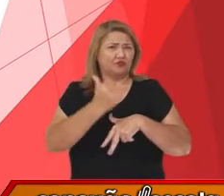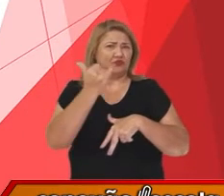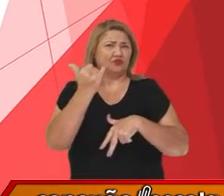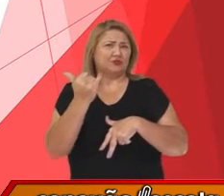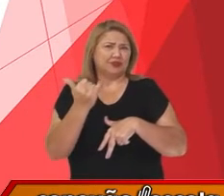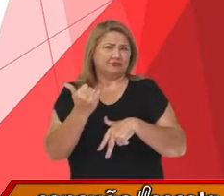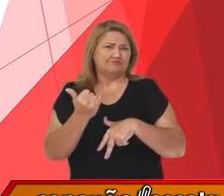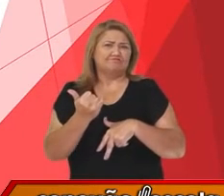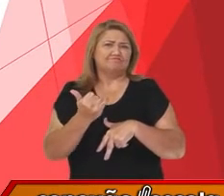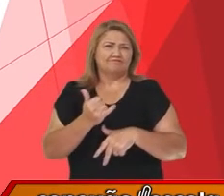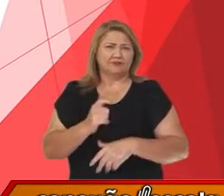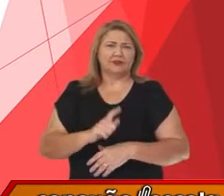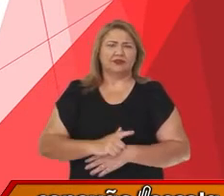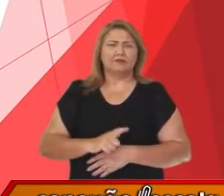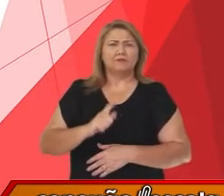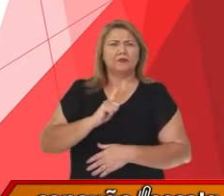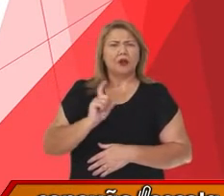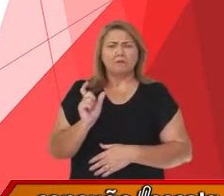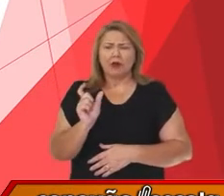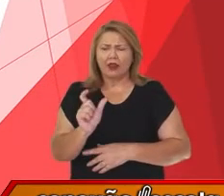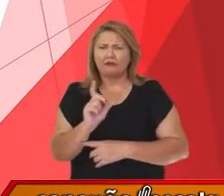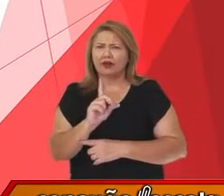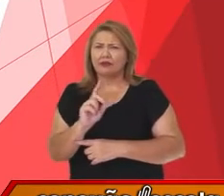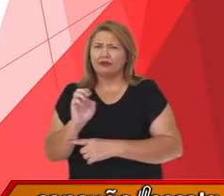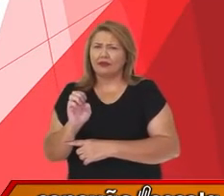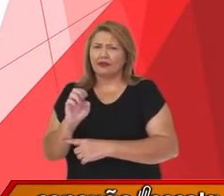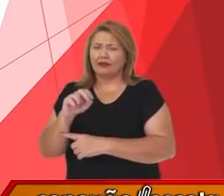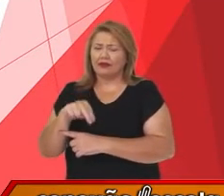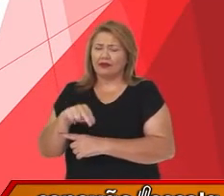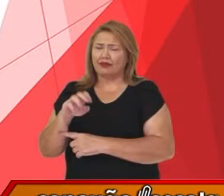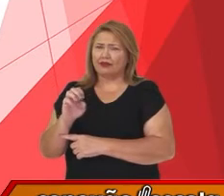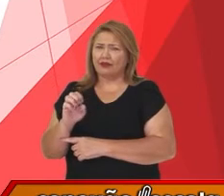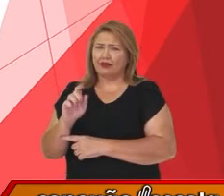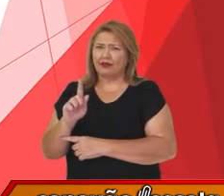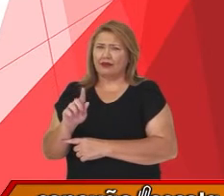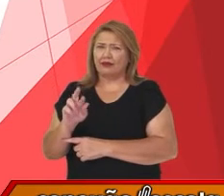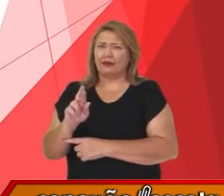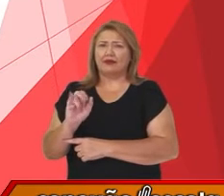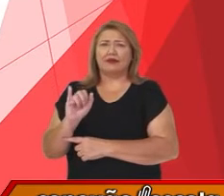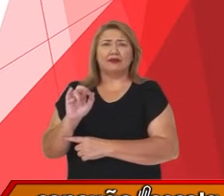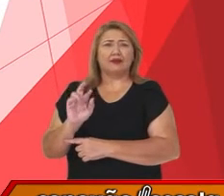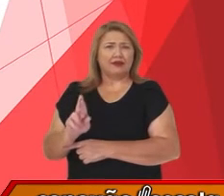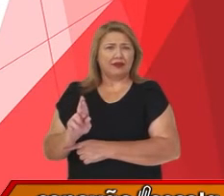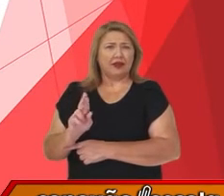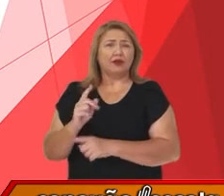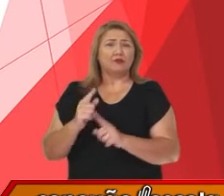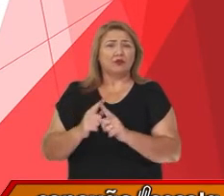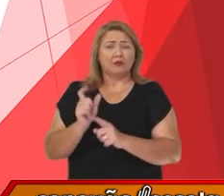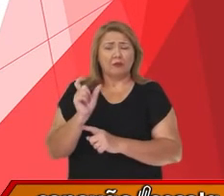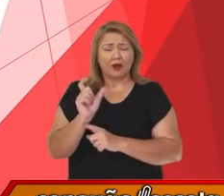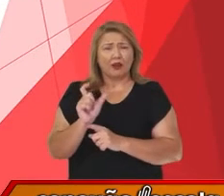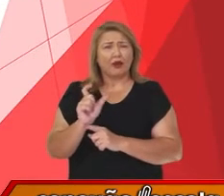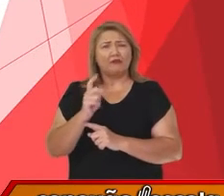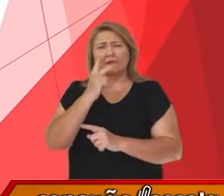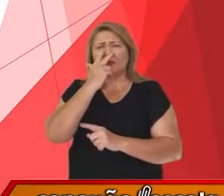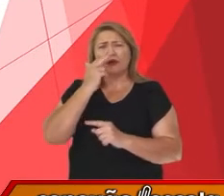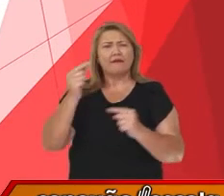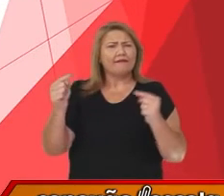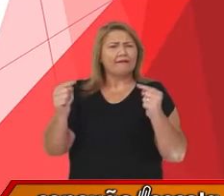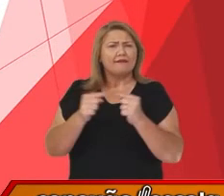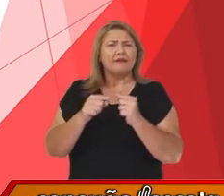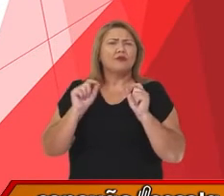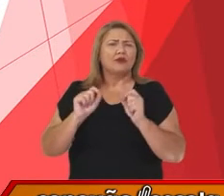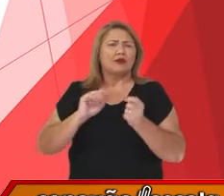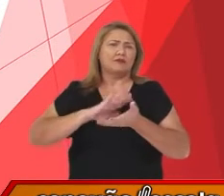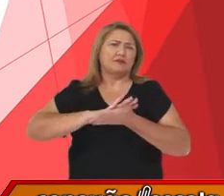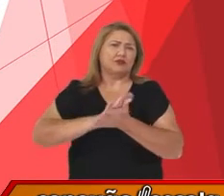essa imagem. Inclusive, essa palavra denegrir, nós temos que ter cuidado a utilizá-la, porque ela também remete a um